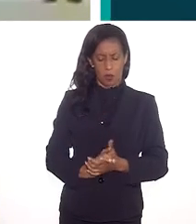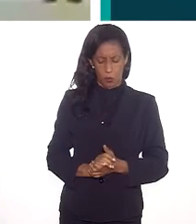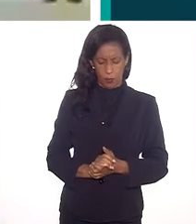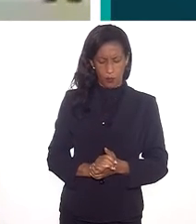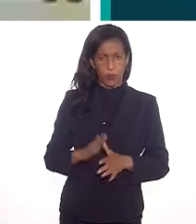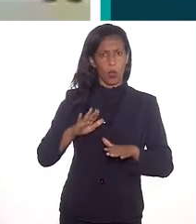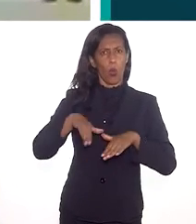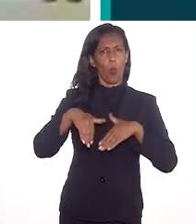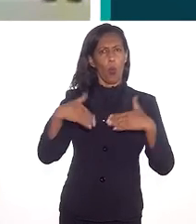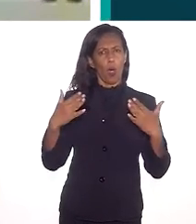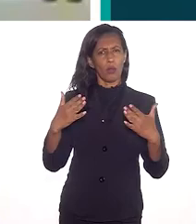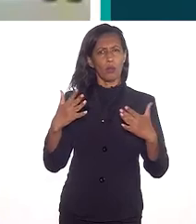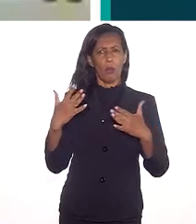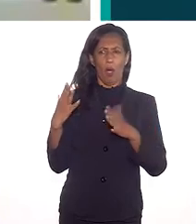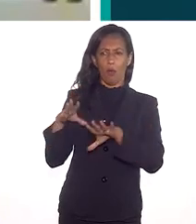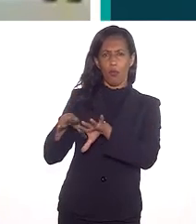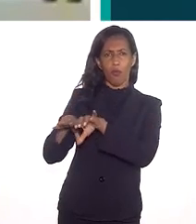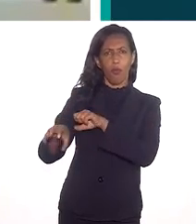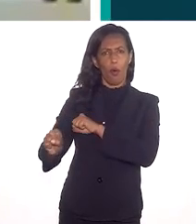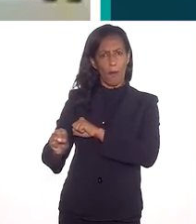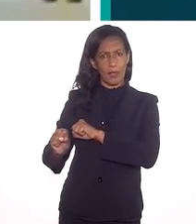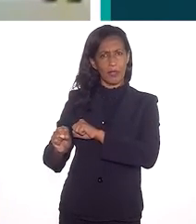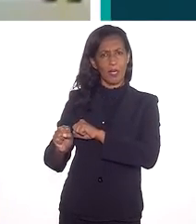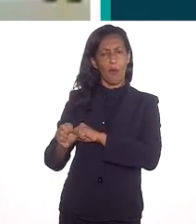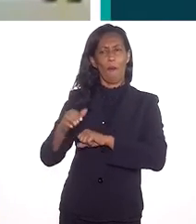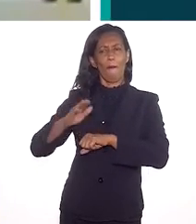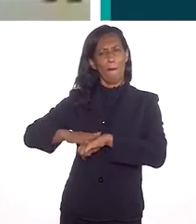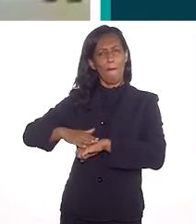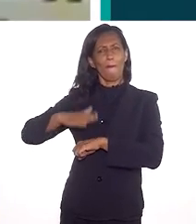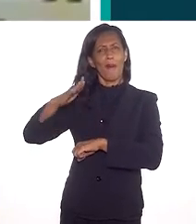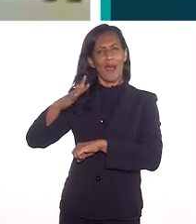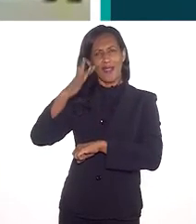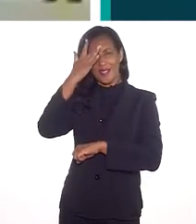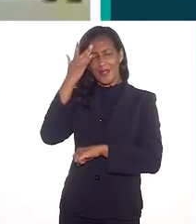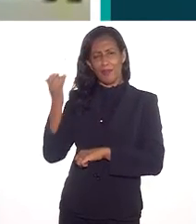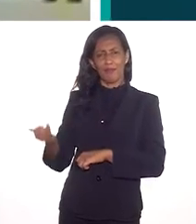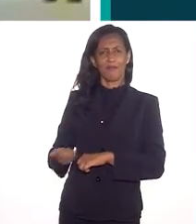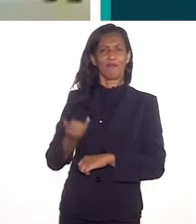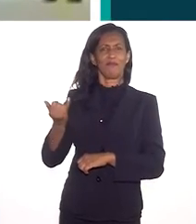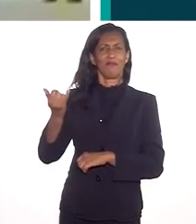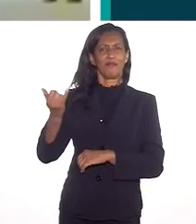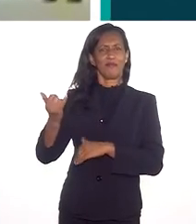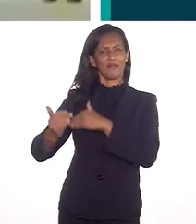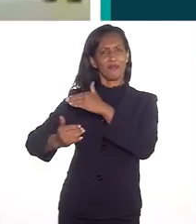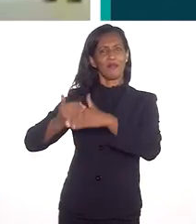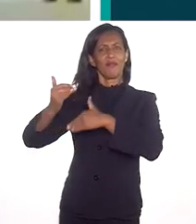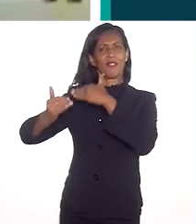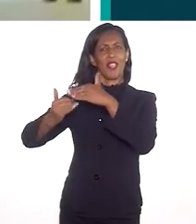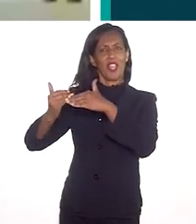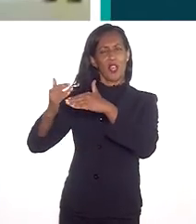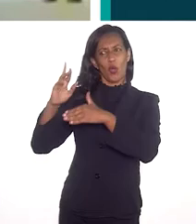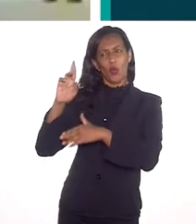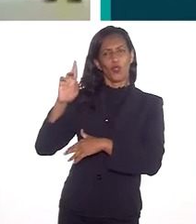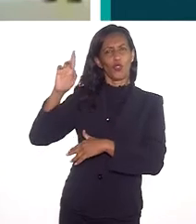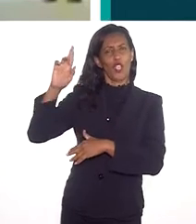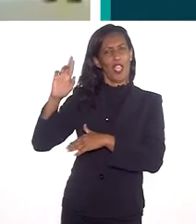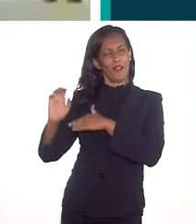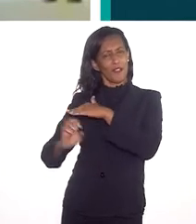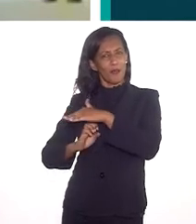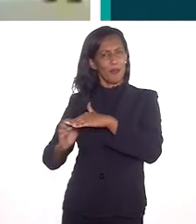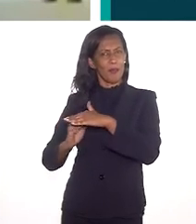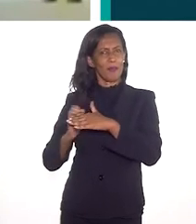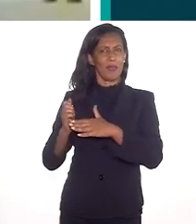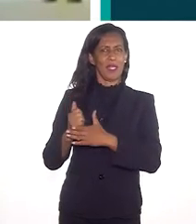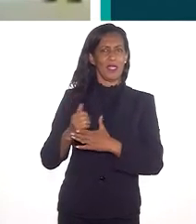Então, quanto maior a escolarização do indivíduo, maior as possibilidades dele conseguir um cargo numa determinada